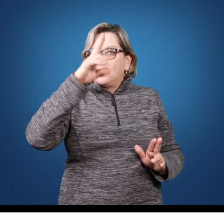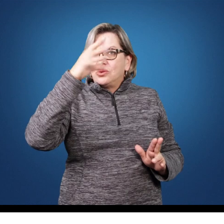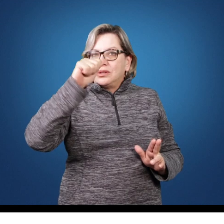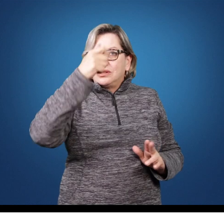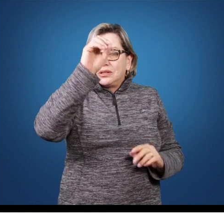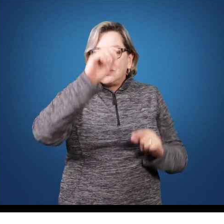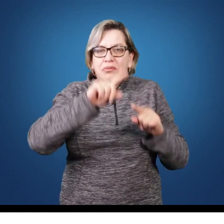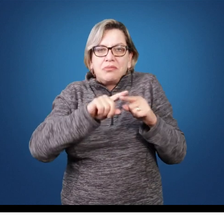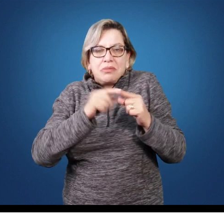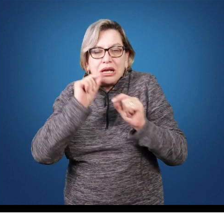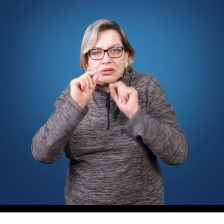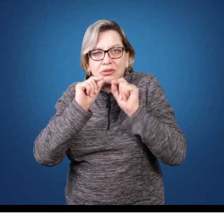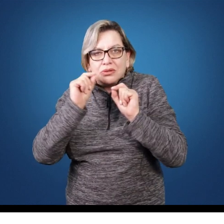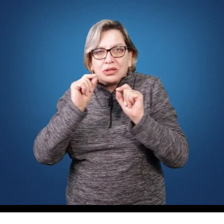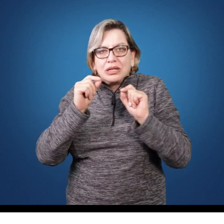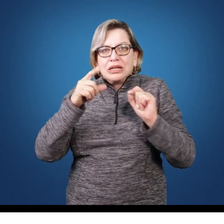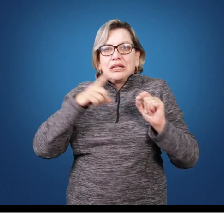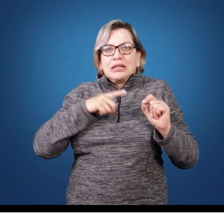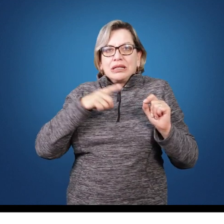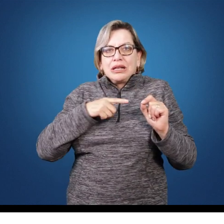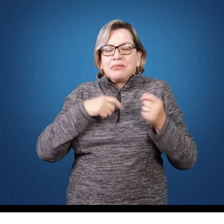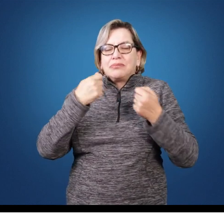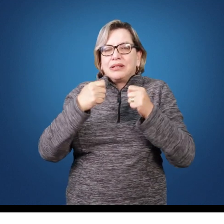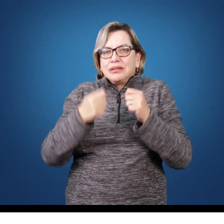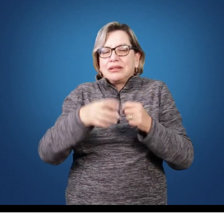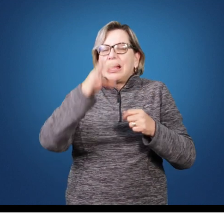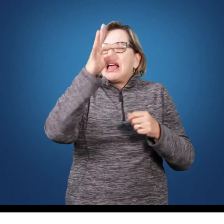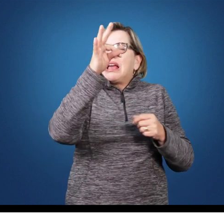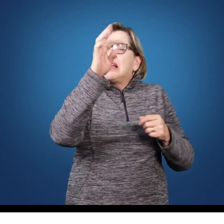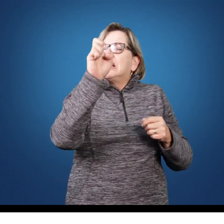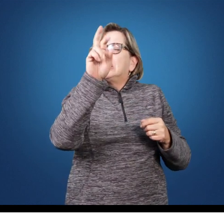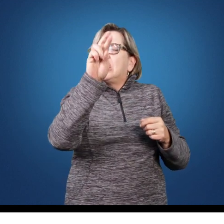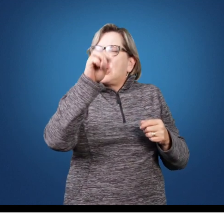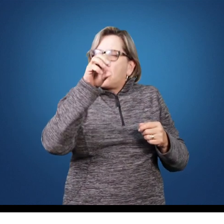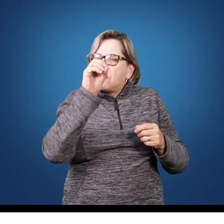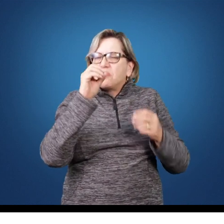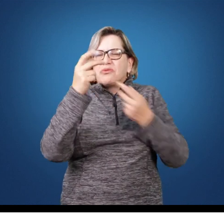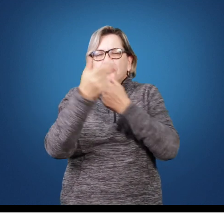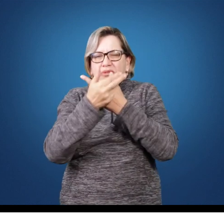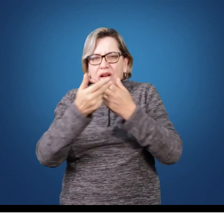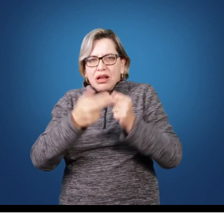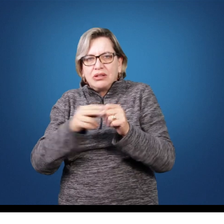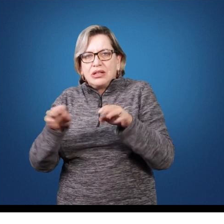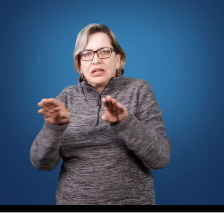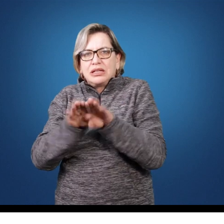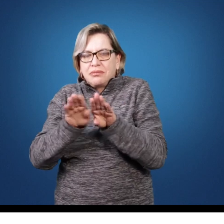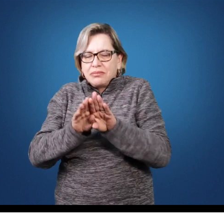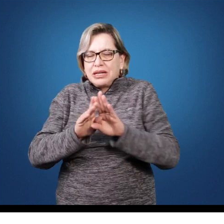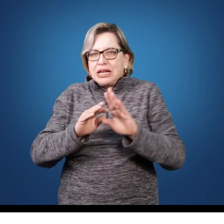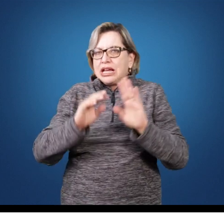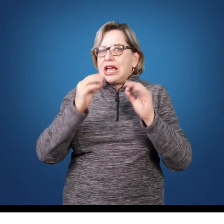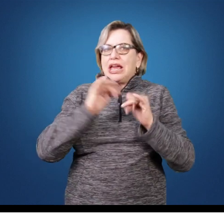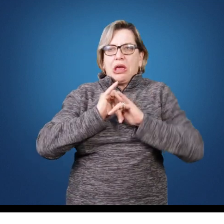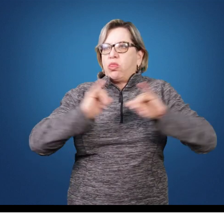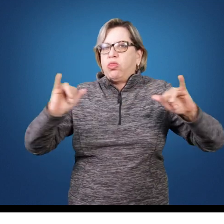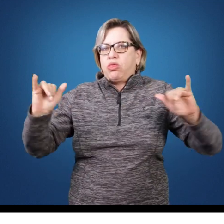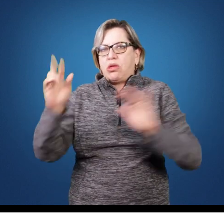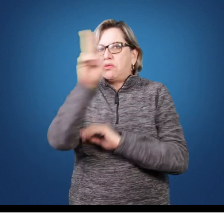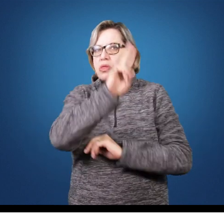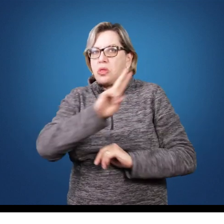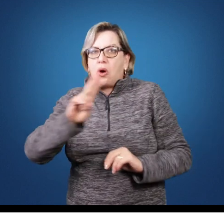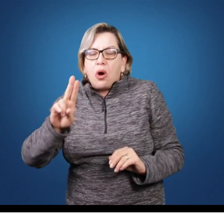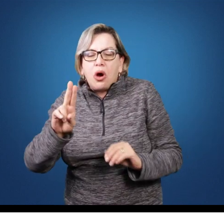envolvem termo de consentimento livre e esclarecido, a preservação do anonimato das informações